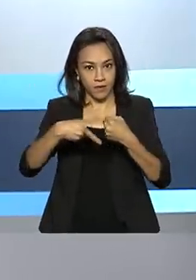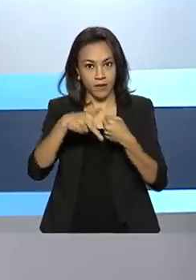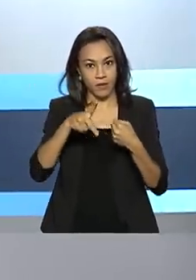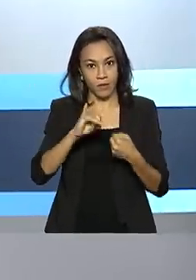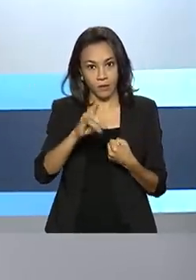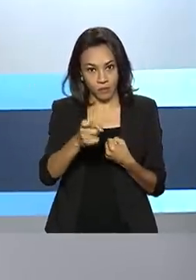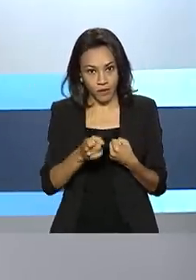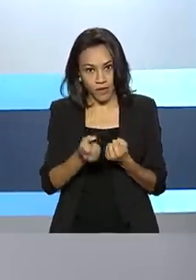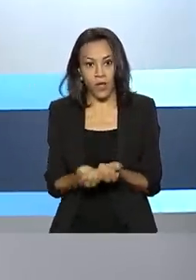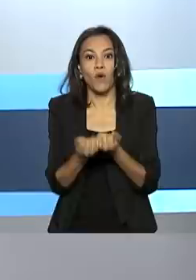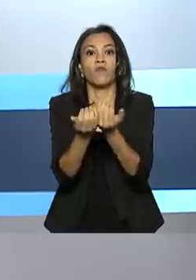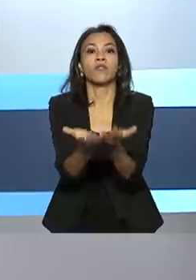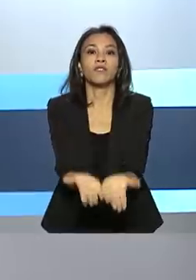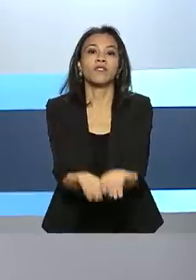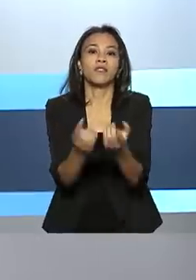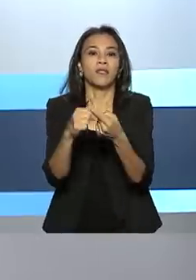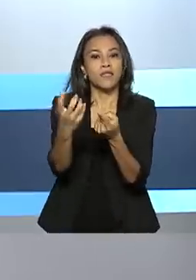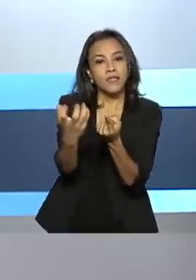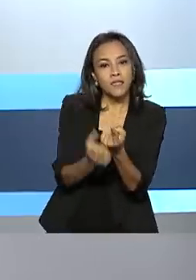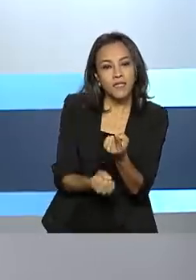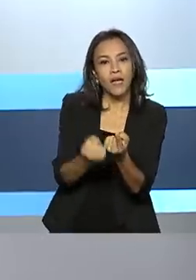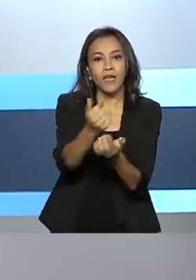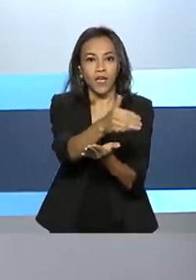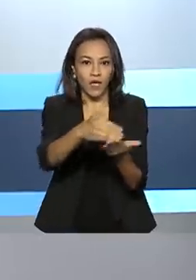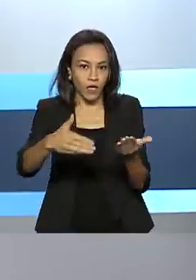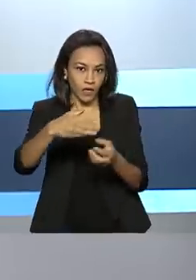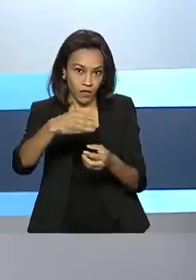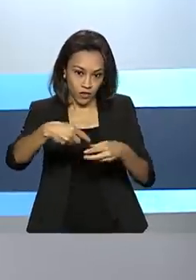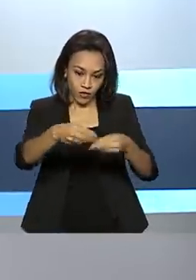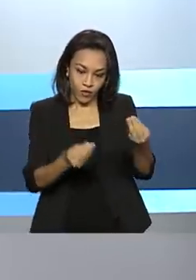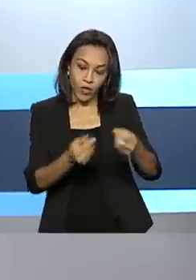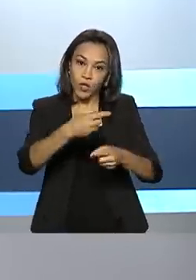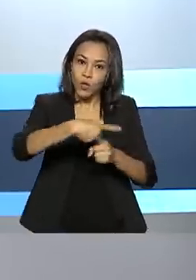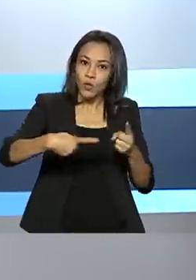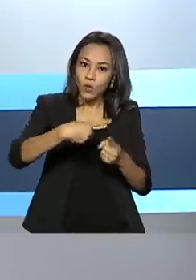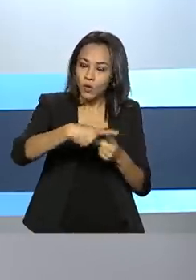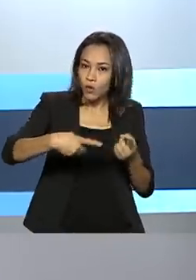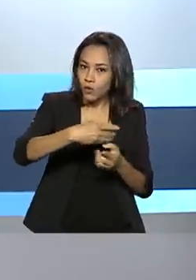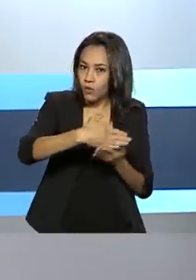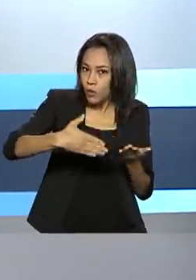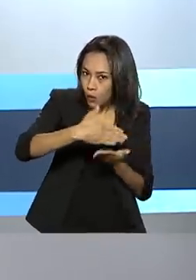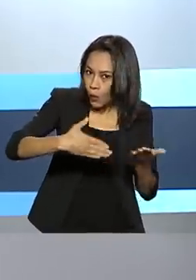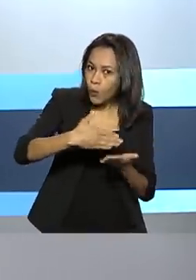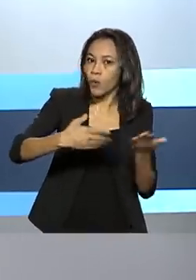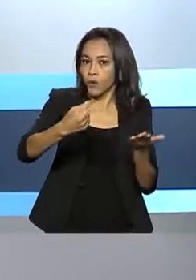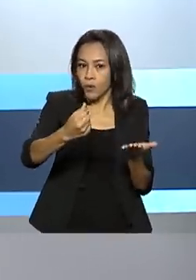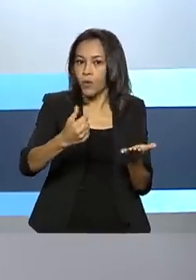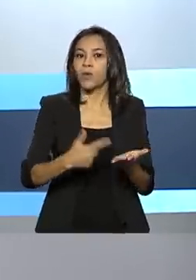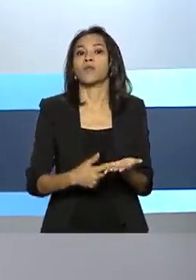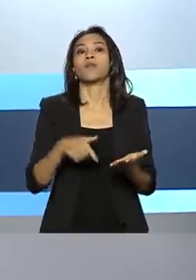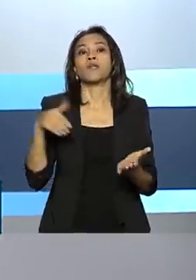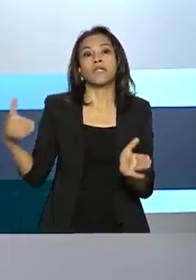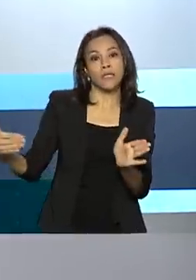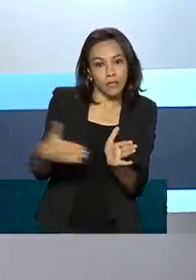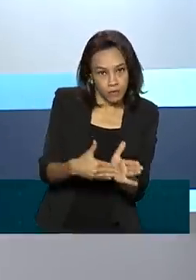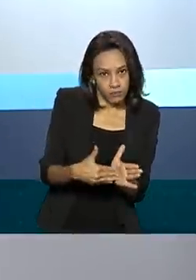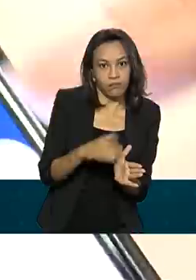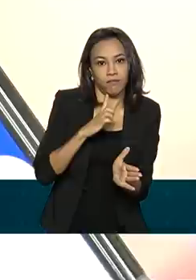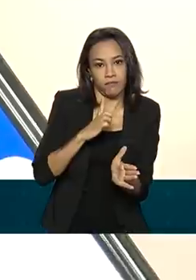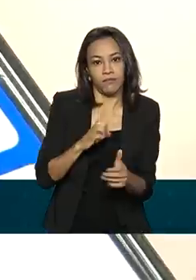São as modalidades saque e troco. Não haverá cobrança de tarifas até o limite de 8 operações por mês.